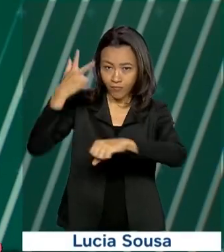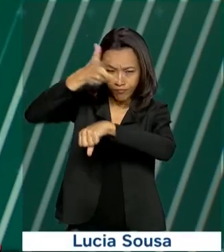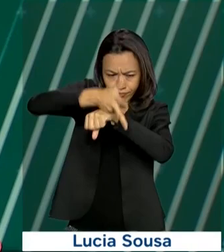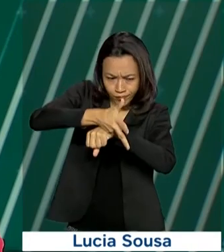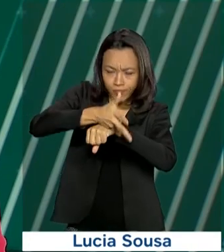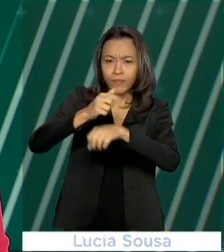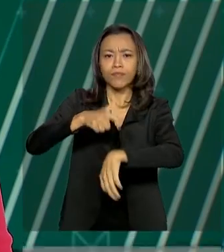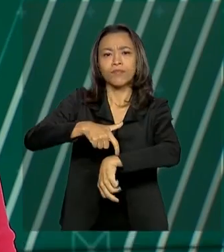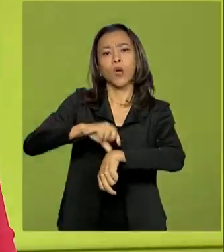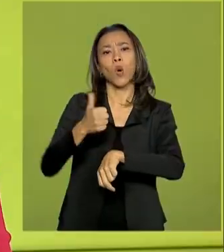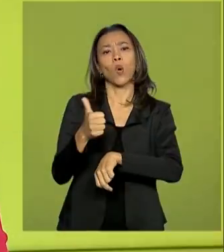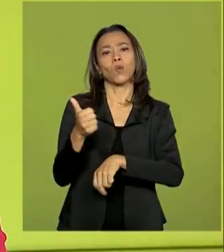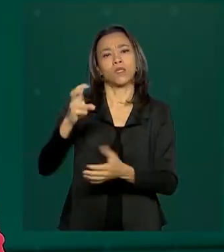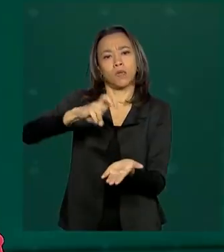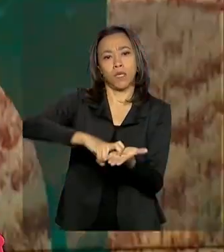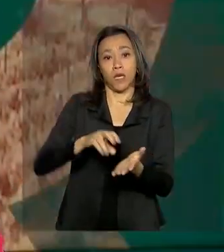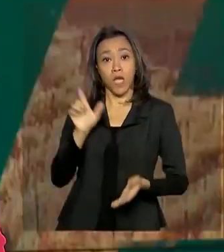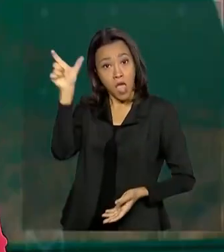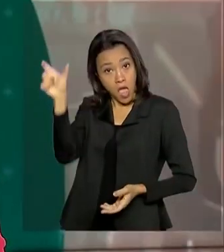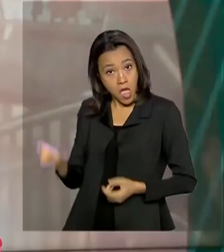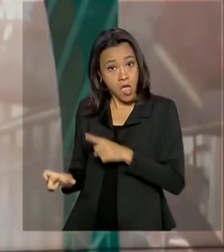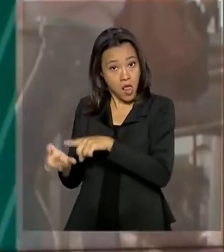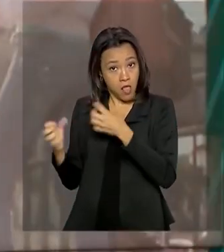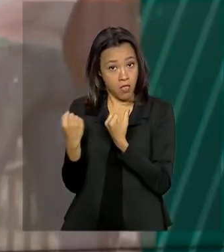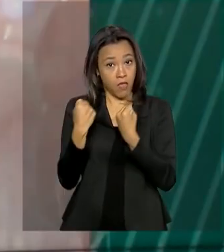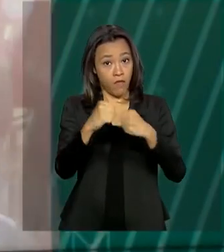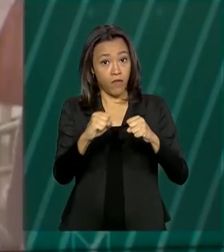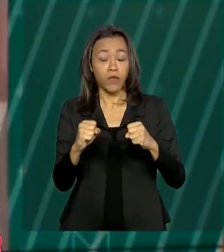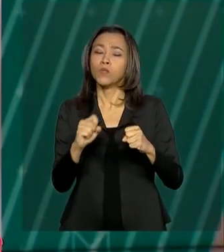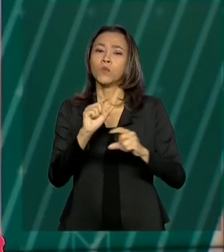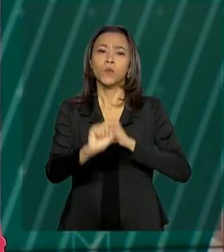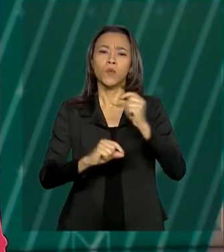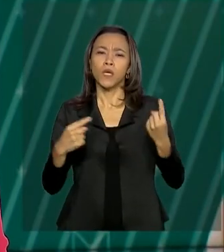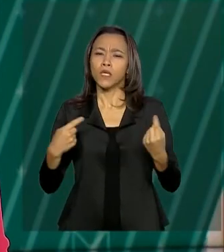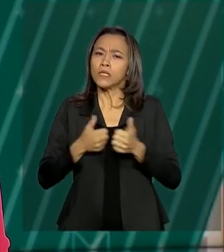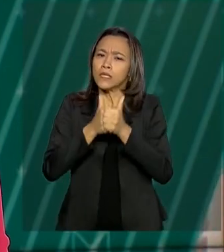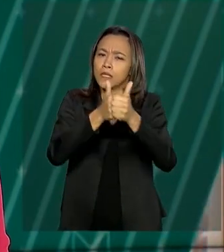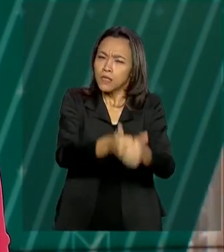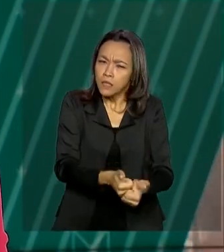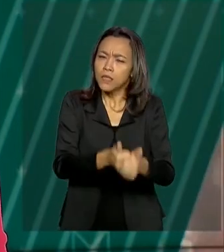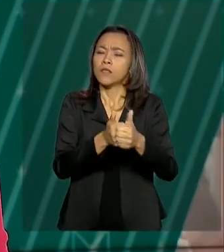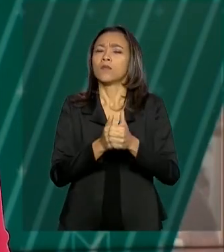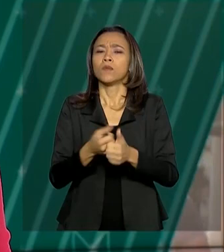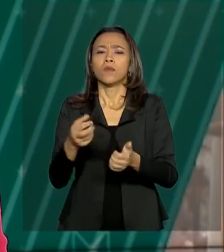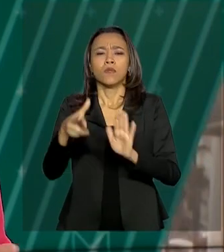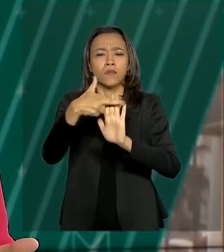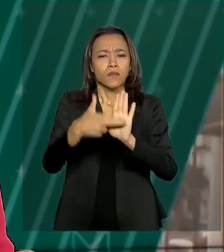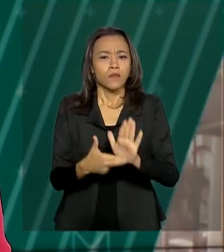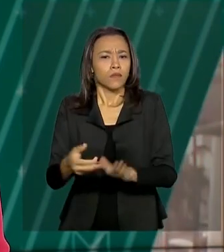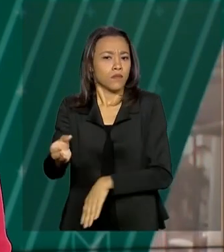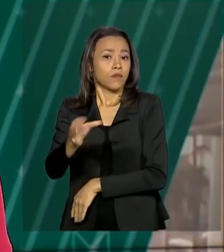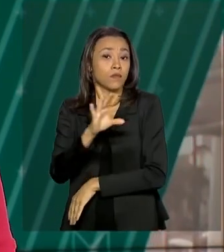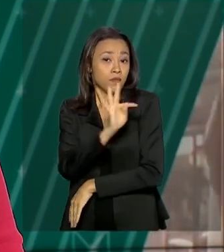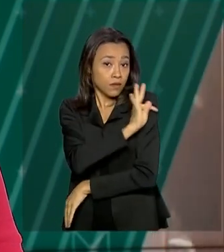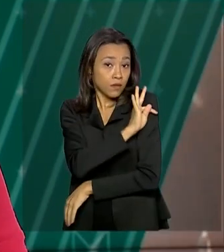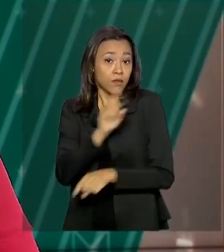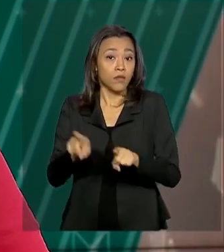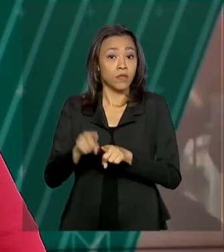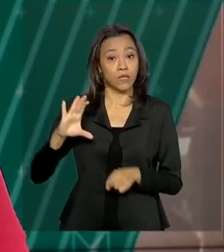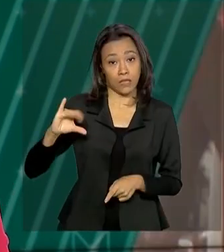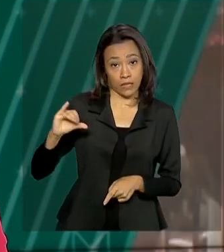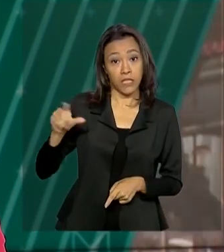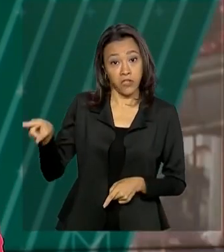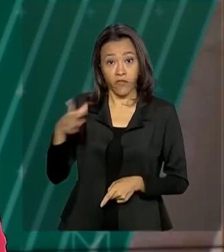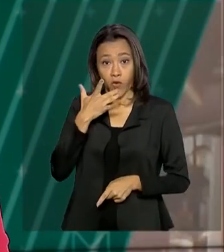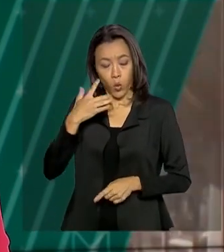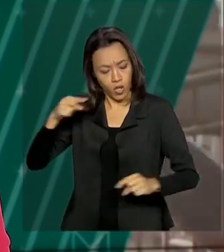Nessa quinta-feira, Teich defendeu o enfrentamento ao coronavírus de forma técnica e com base na ciência. E destacou o alinhamento